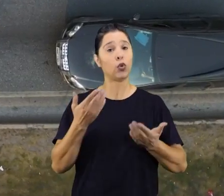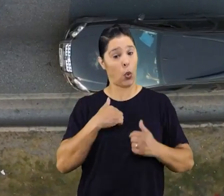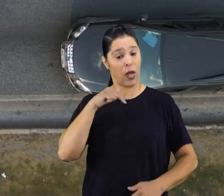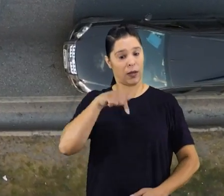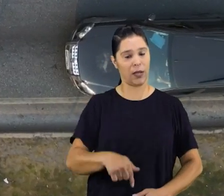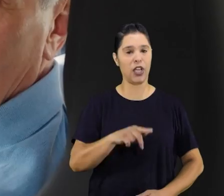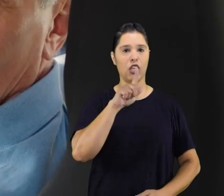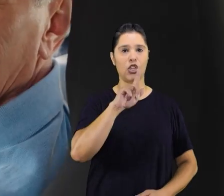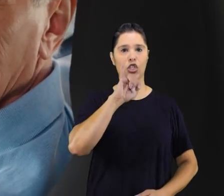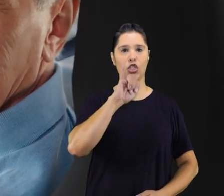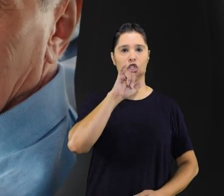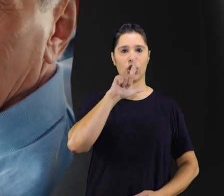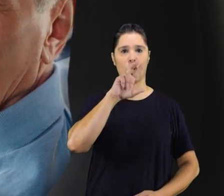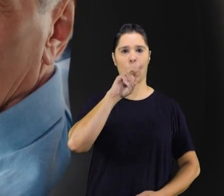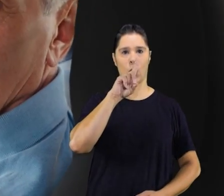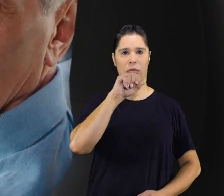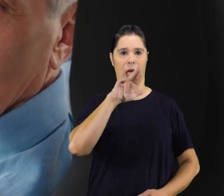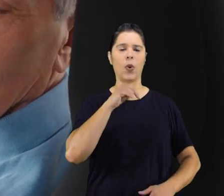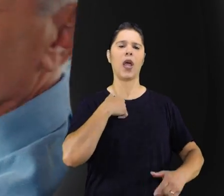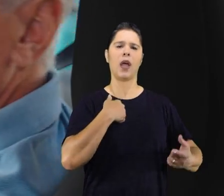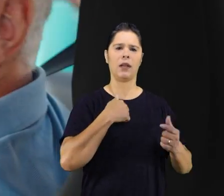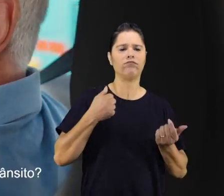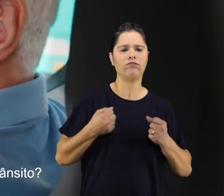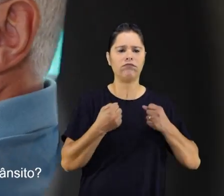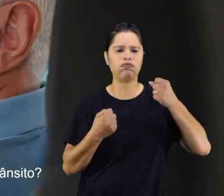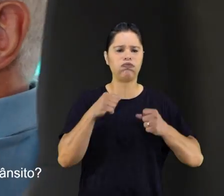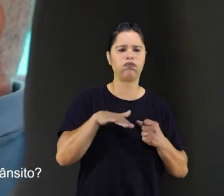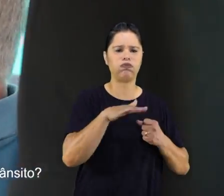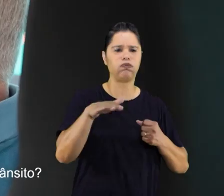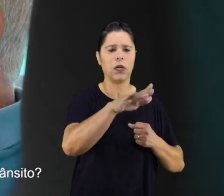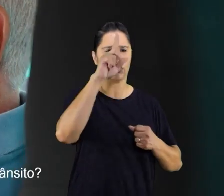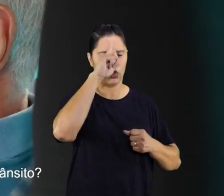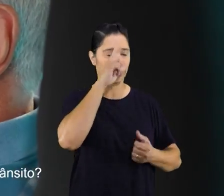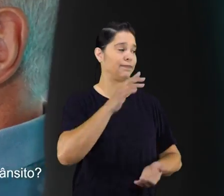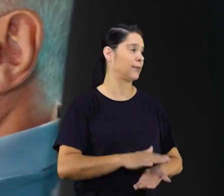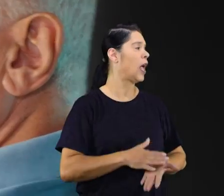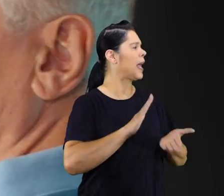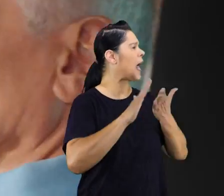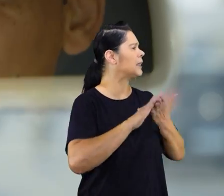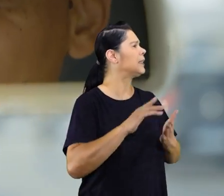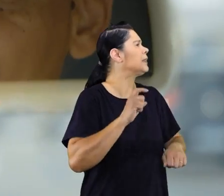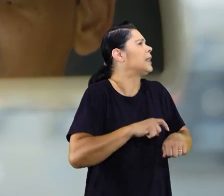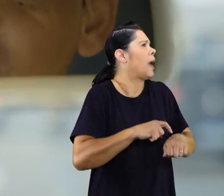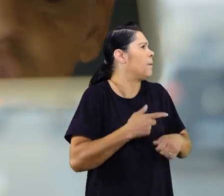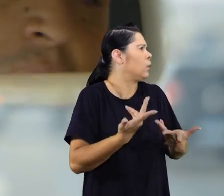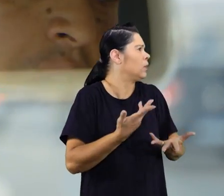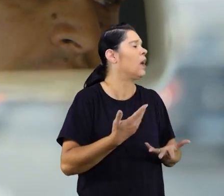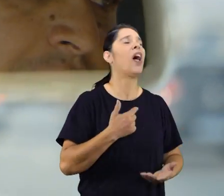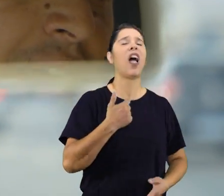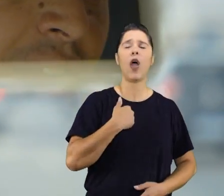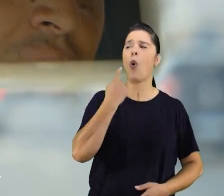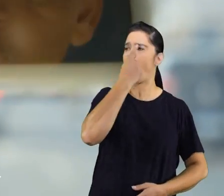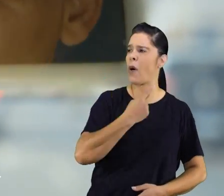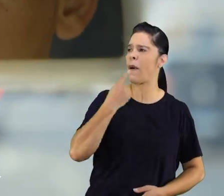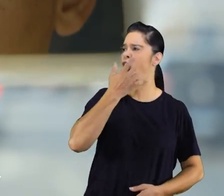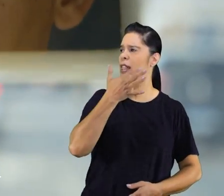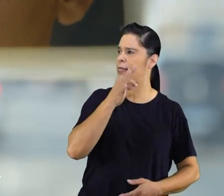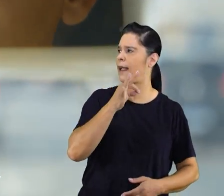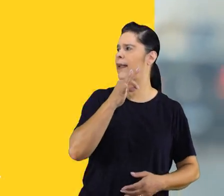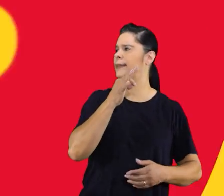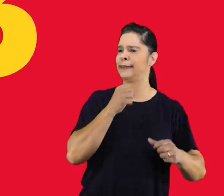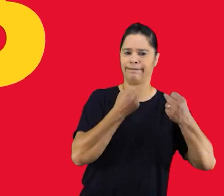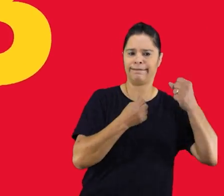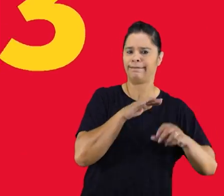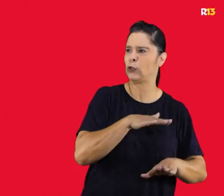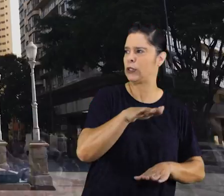aqui com o Gildário, que faz esse trajeto todo dia. Quanto tempo, Gildário, você leva no trânsito? Mais, mas uma média de uma hora e dez. Todo dia que eu